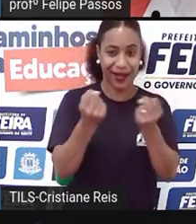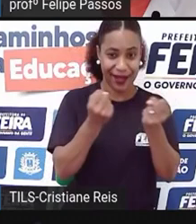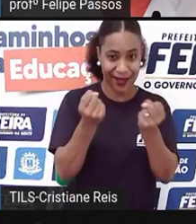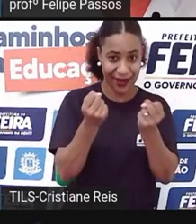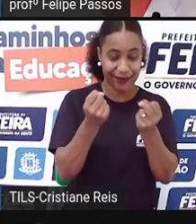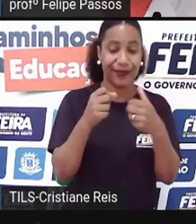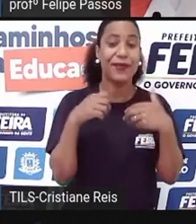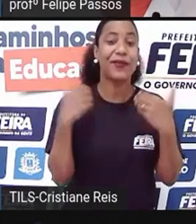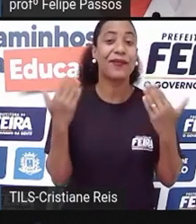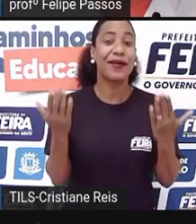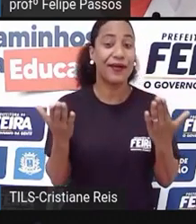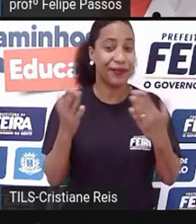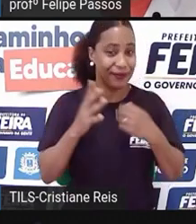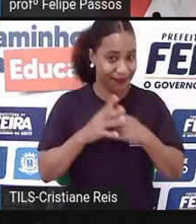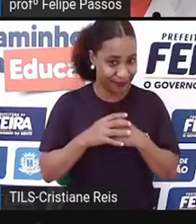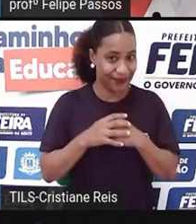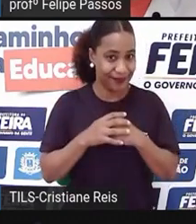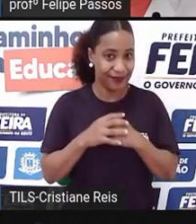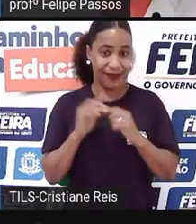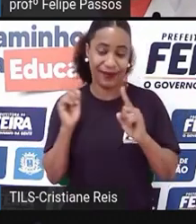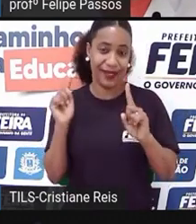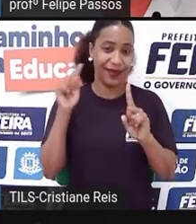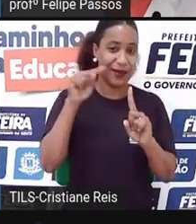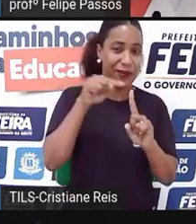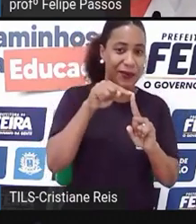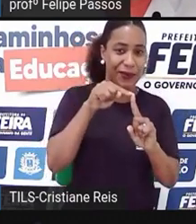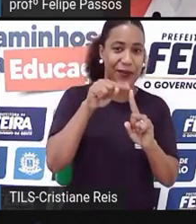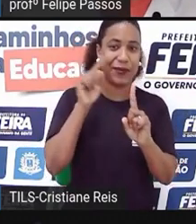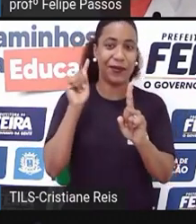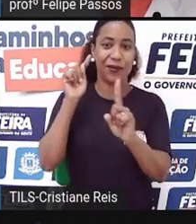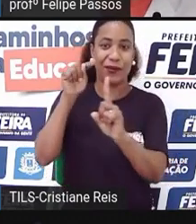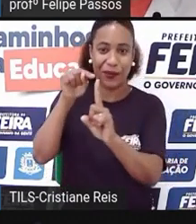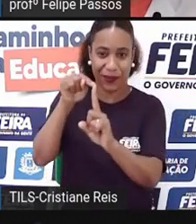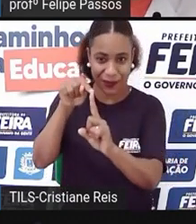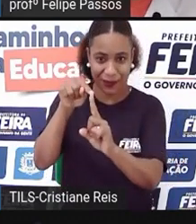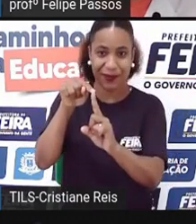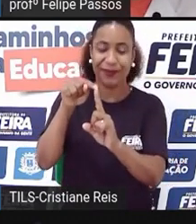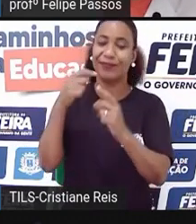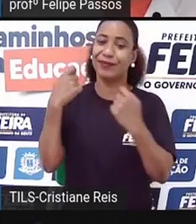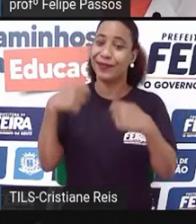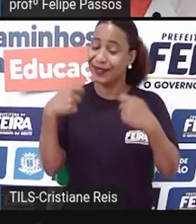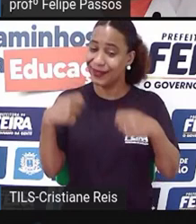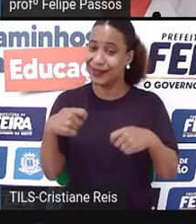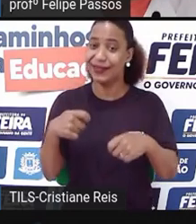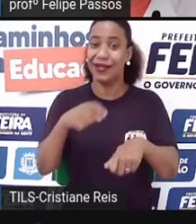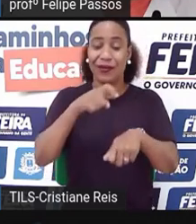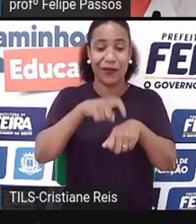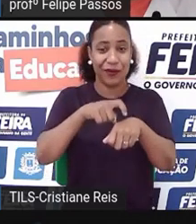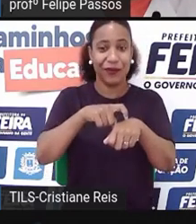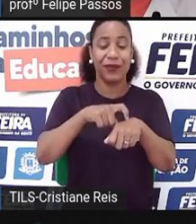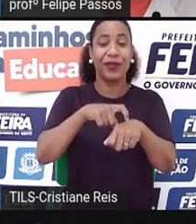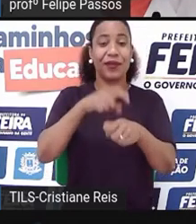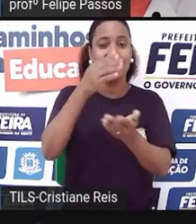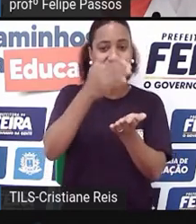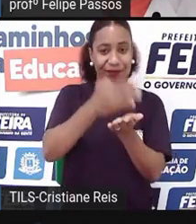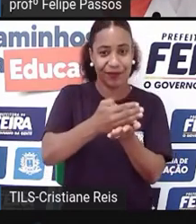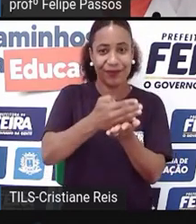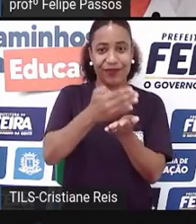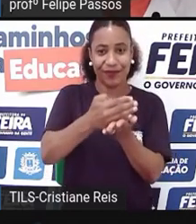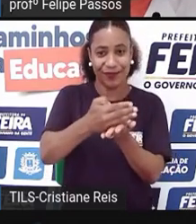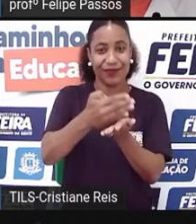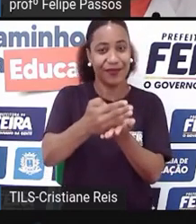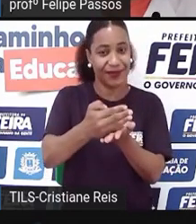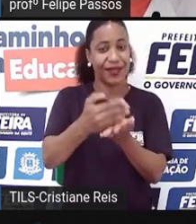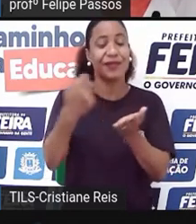a meta, a gente pode ir ajustando e tem que definir prazos e a gente tem que definir também quais as ações que nós vamos ter